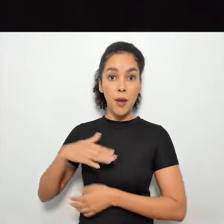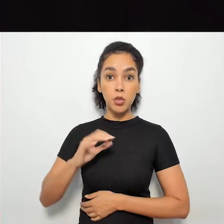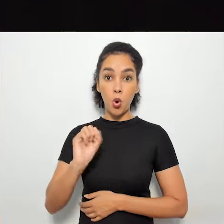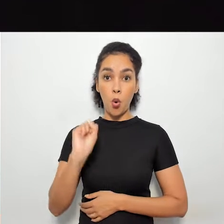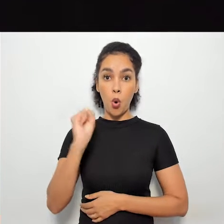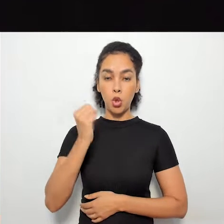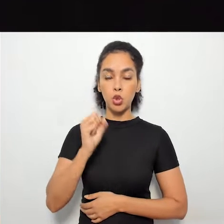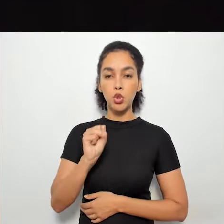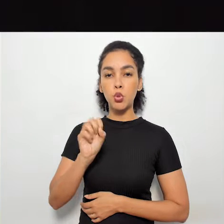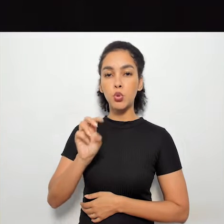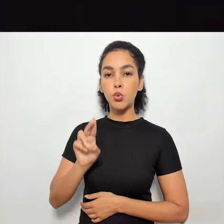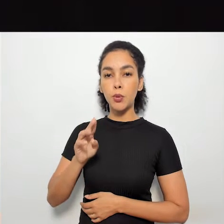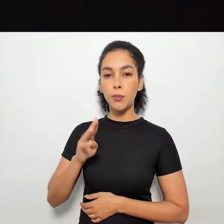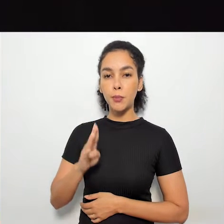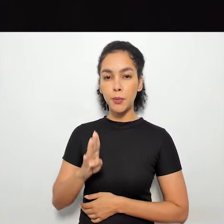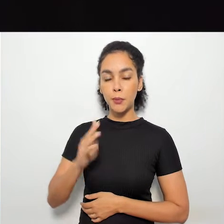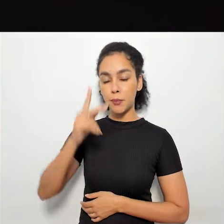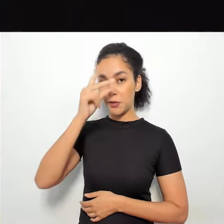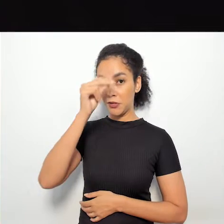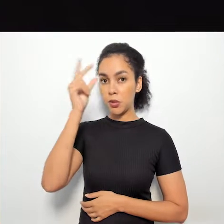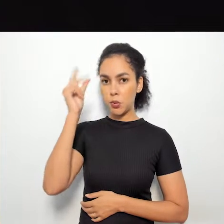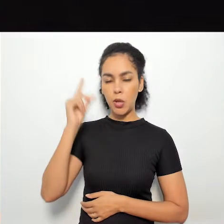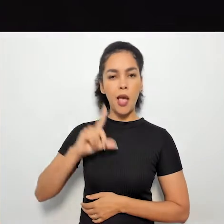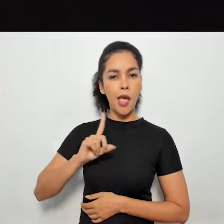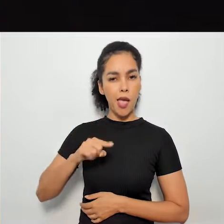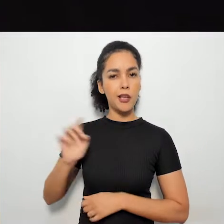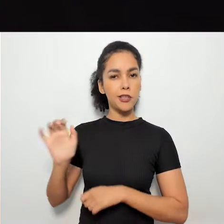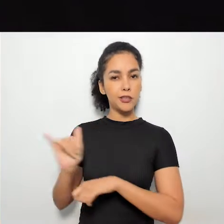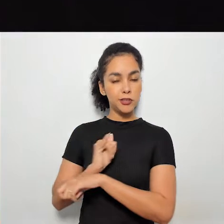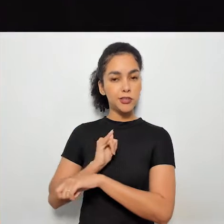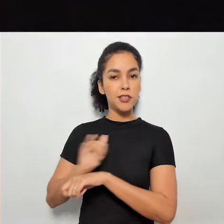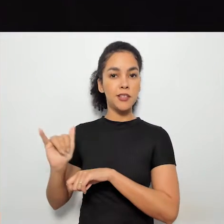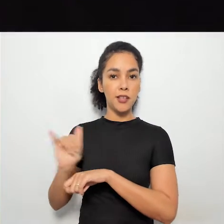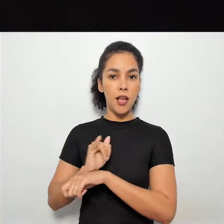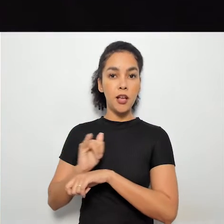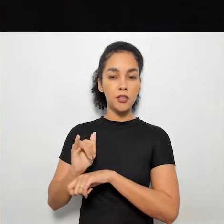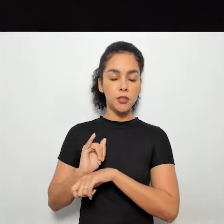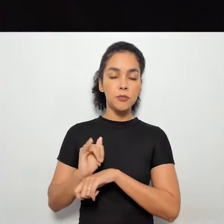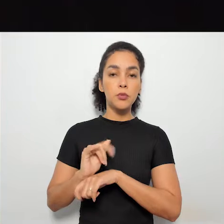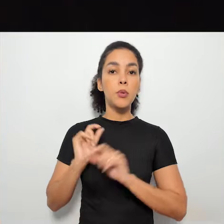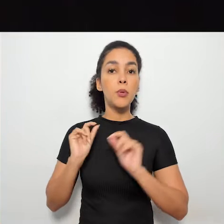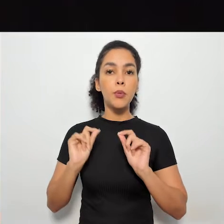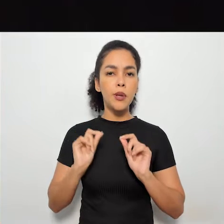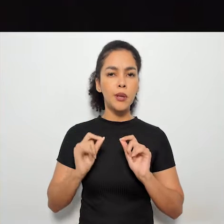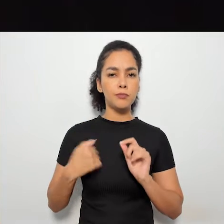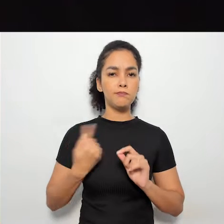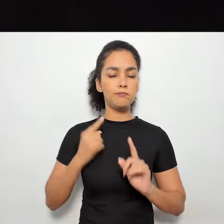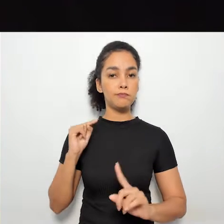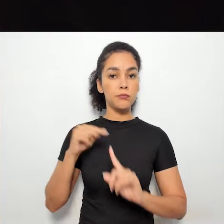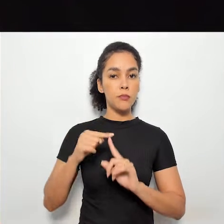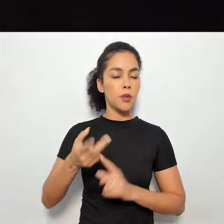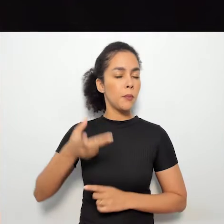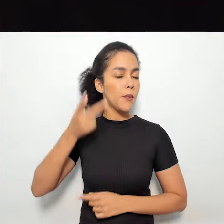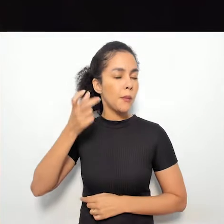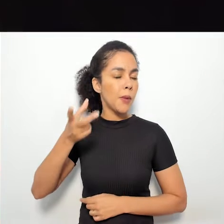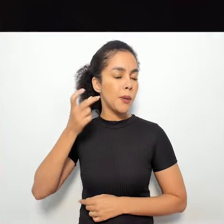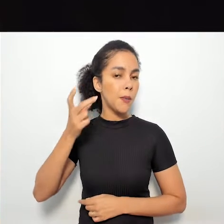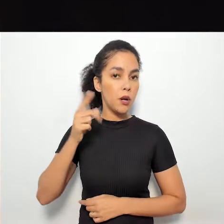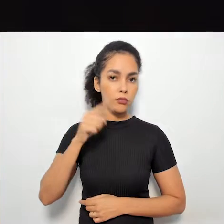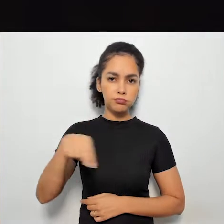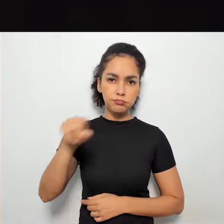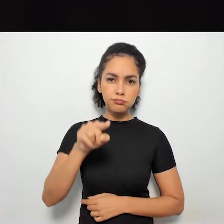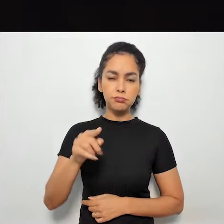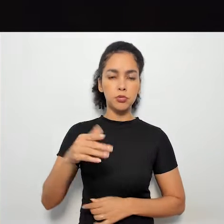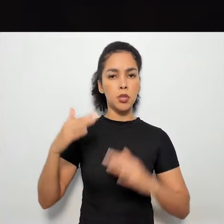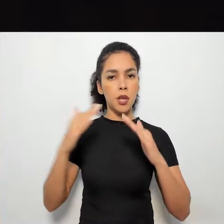como uma estratégia de audição ou da participação dos